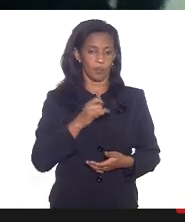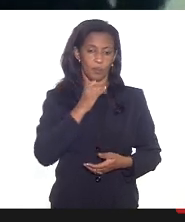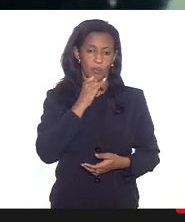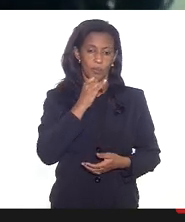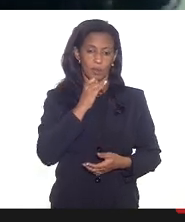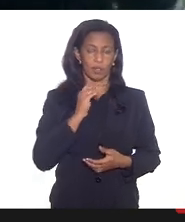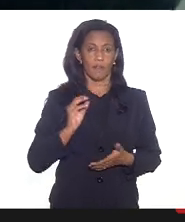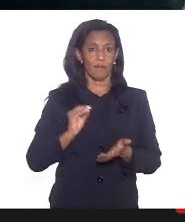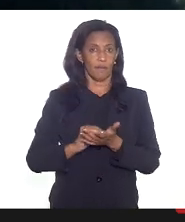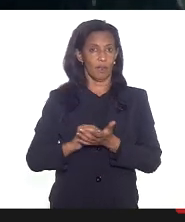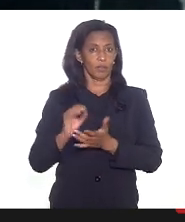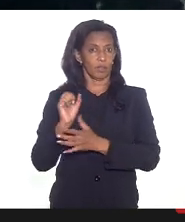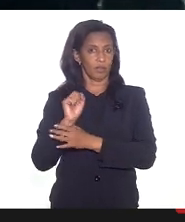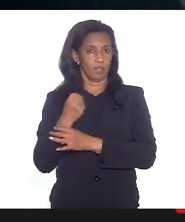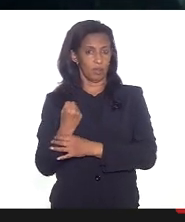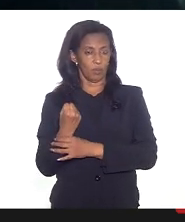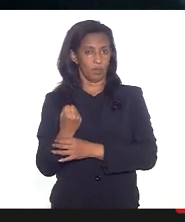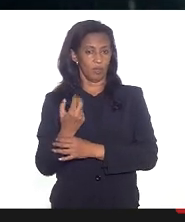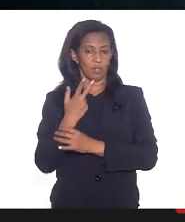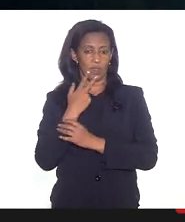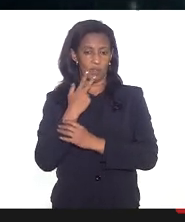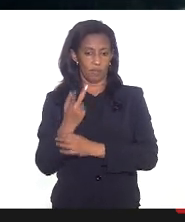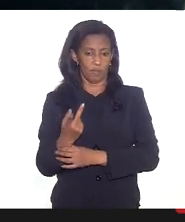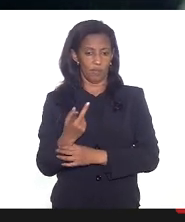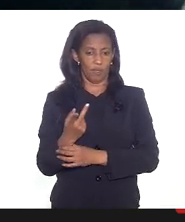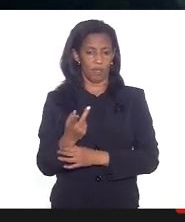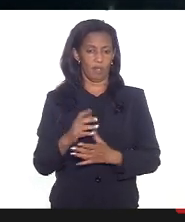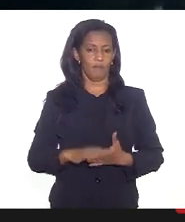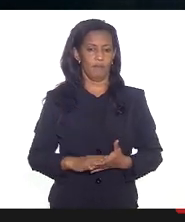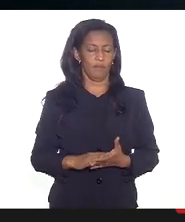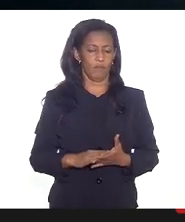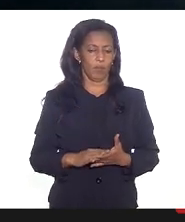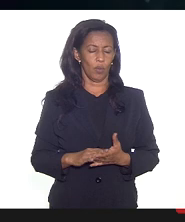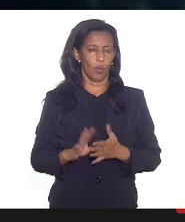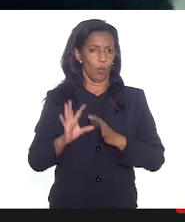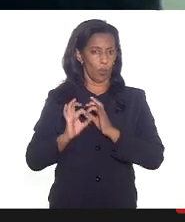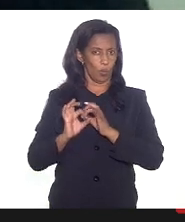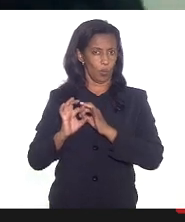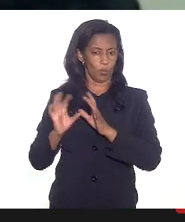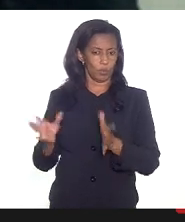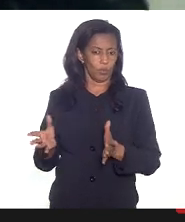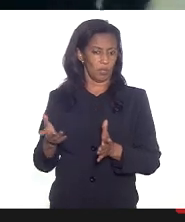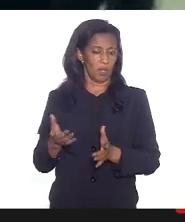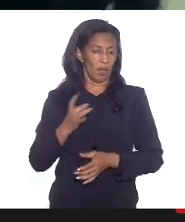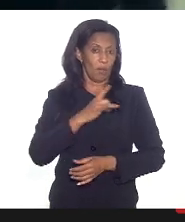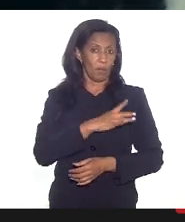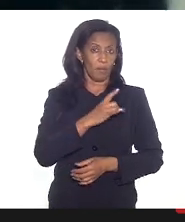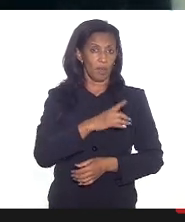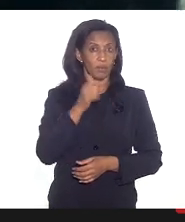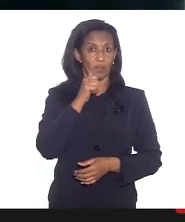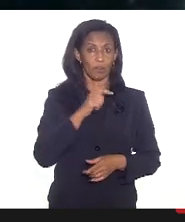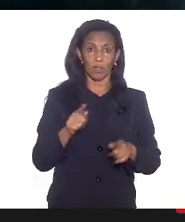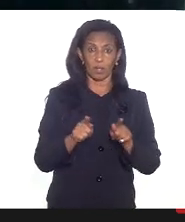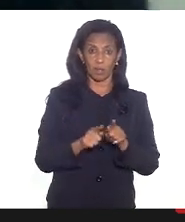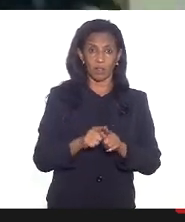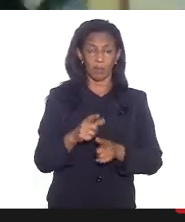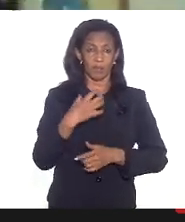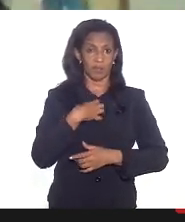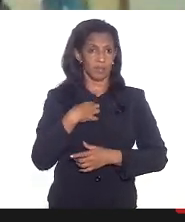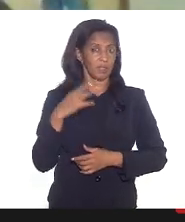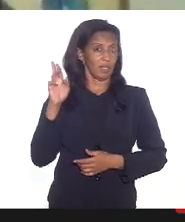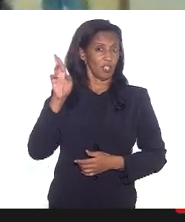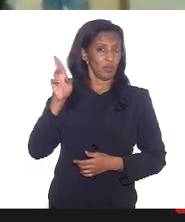exemplo inseguranças que digam respeito ao livre consentimento é o medo dessa mulher também se sentir